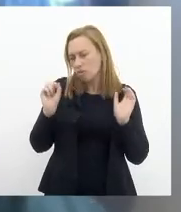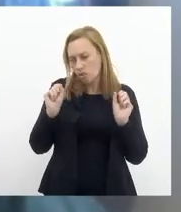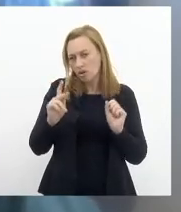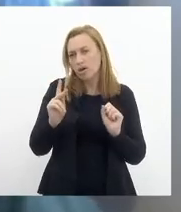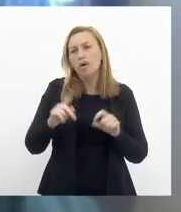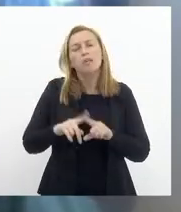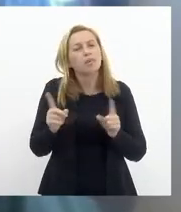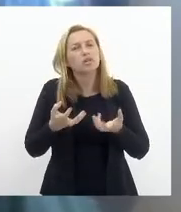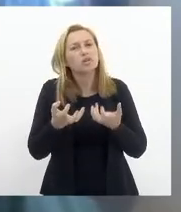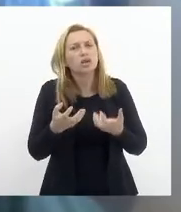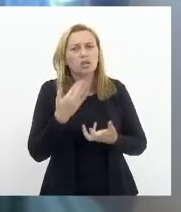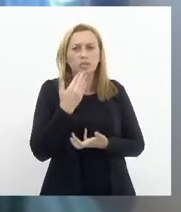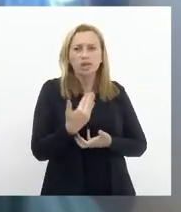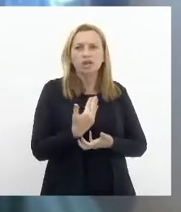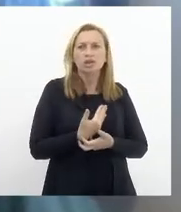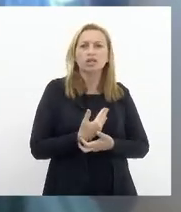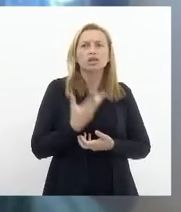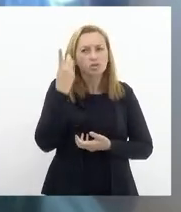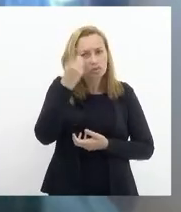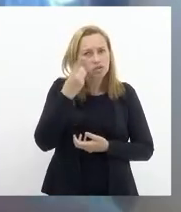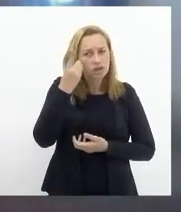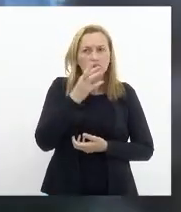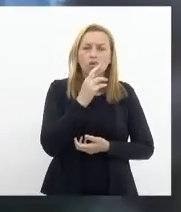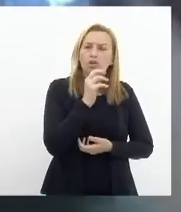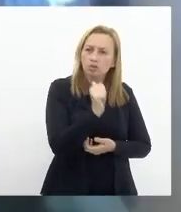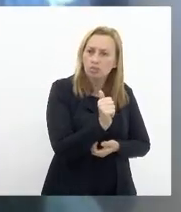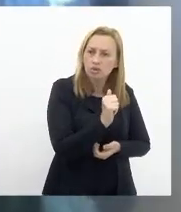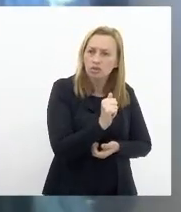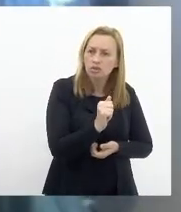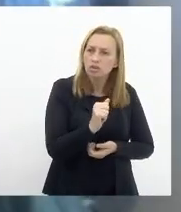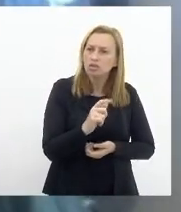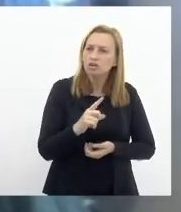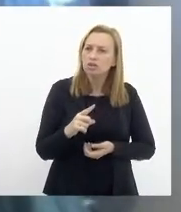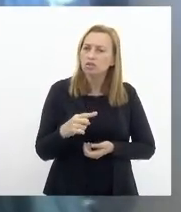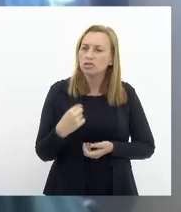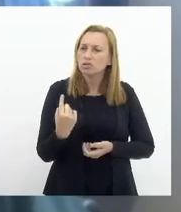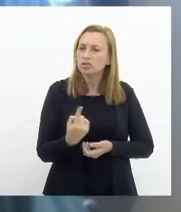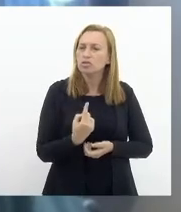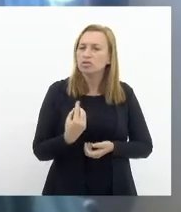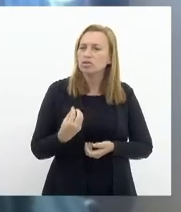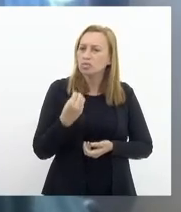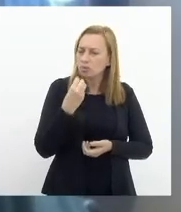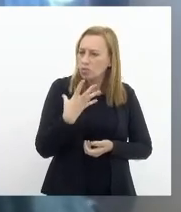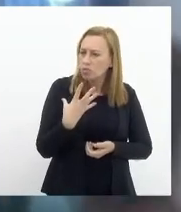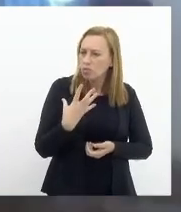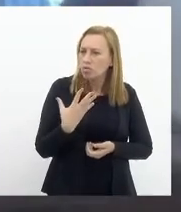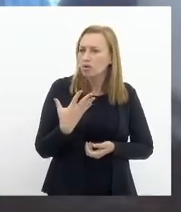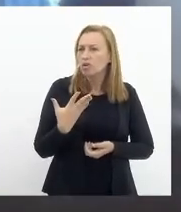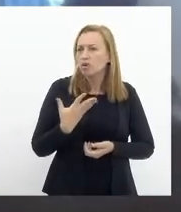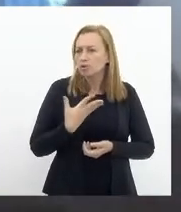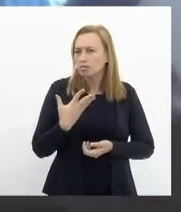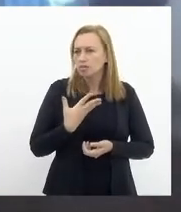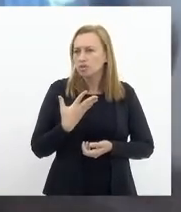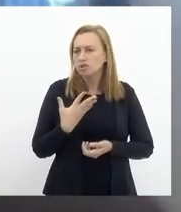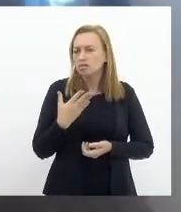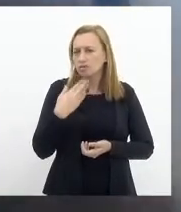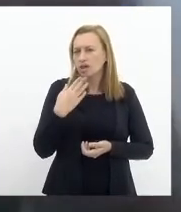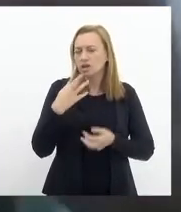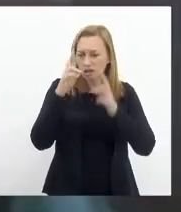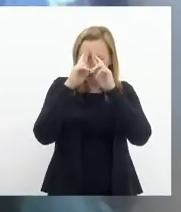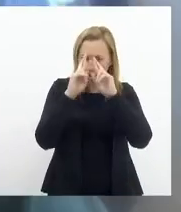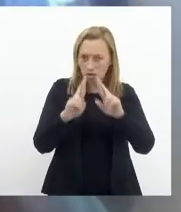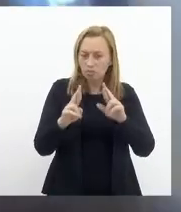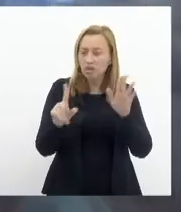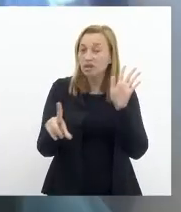mas eu quero dizer deputado Rodrigo em prol da nossa boa convivência vossa excelência se diz um respeitador